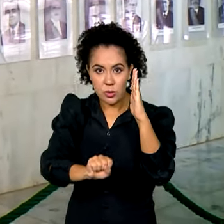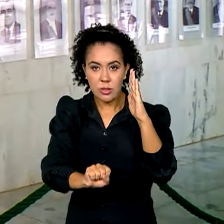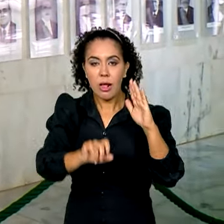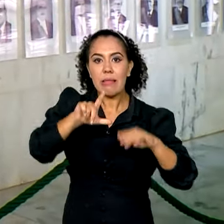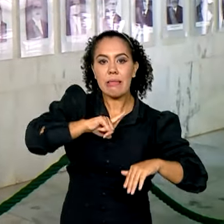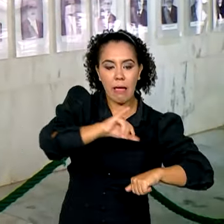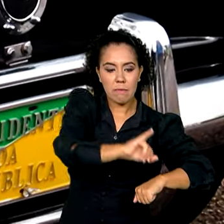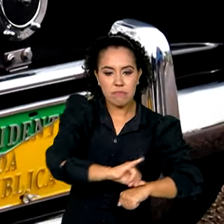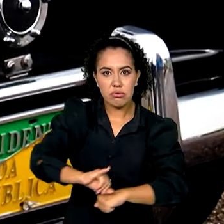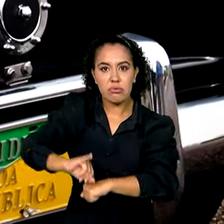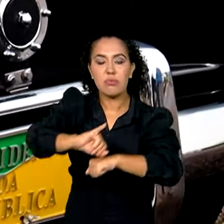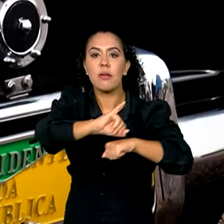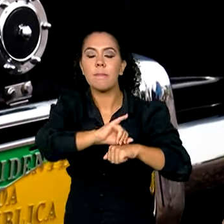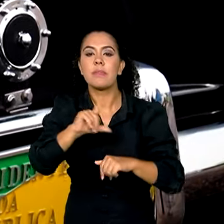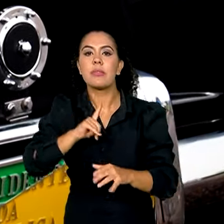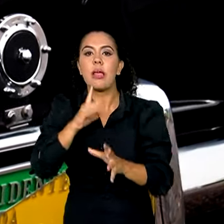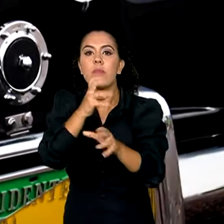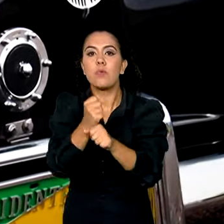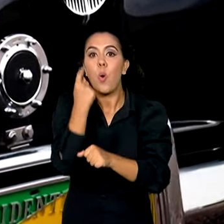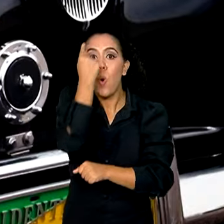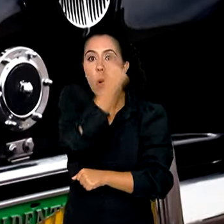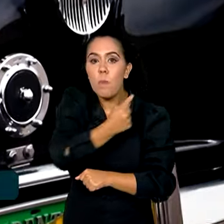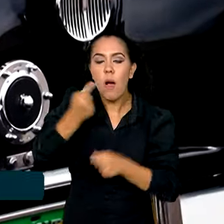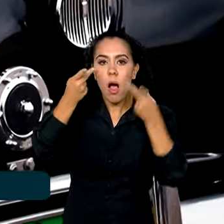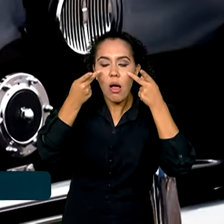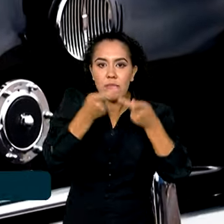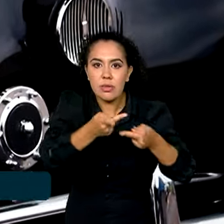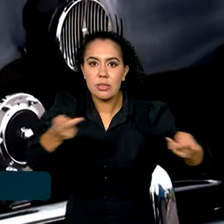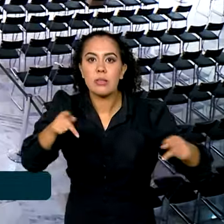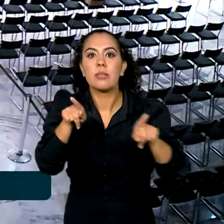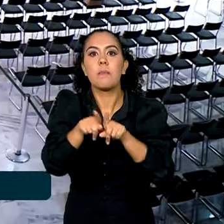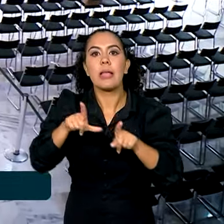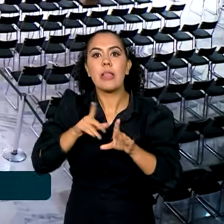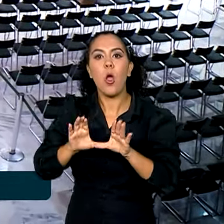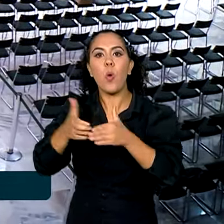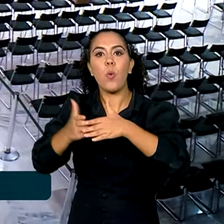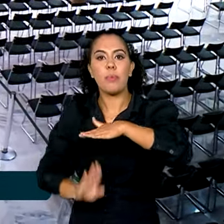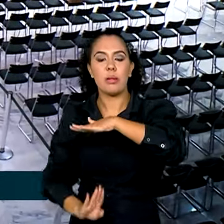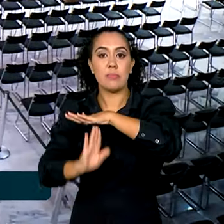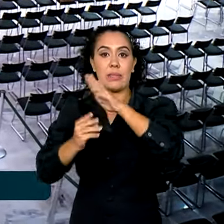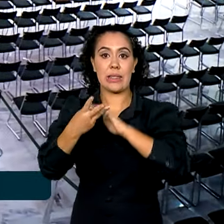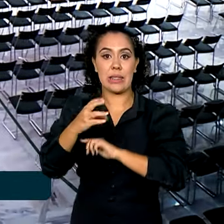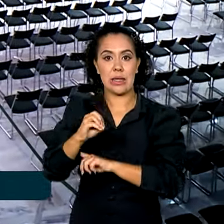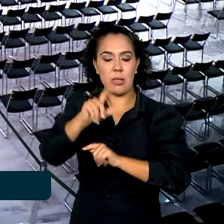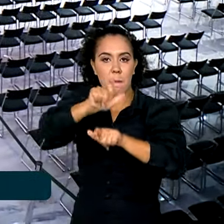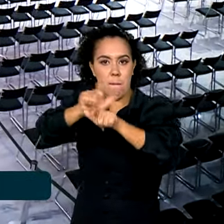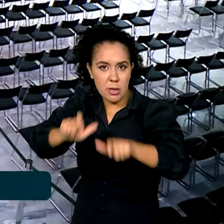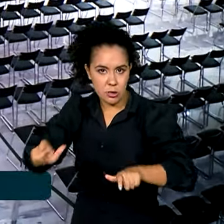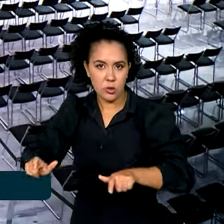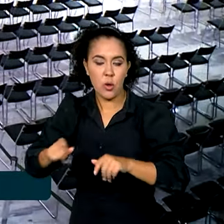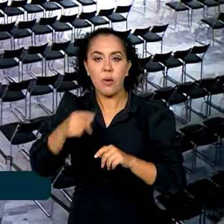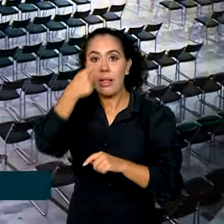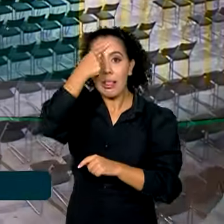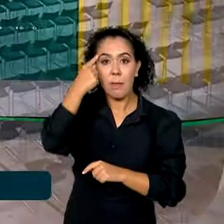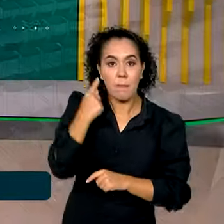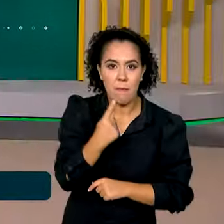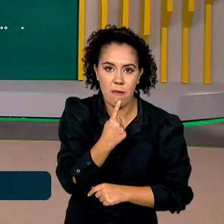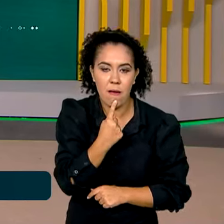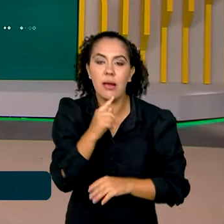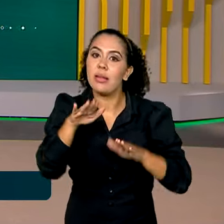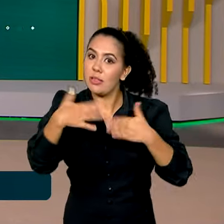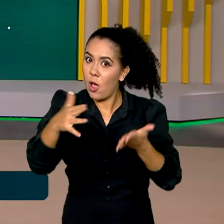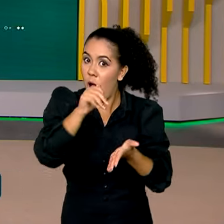visitas terão duração de uma hora e vão ser realizadas por grupos de até 30 pessoas a cada meia hora. Então,